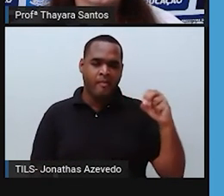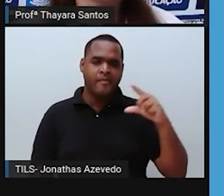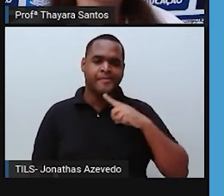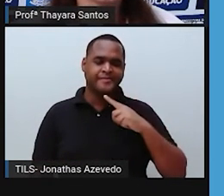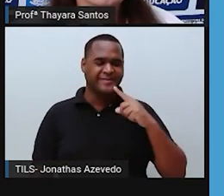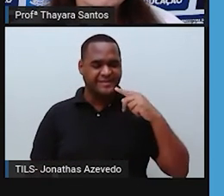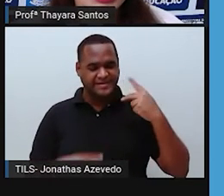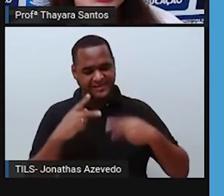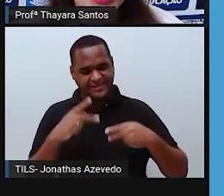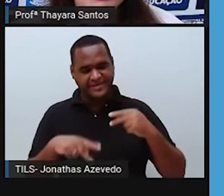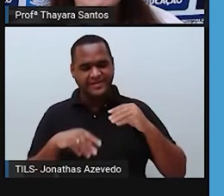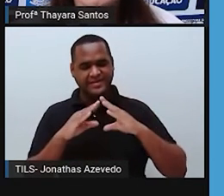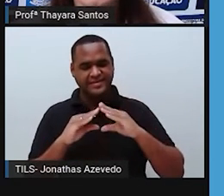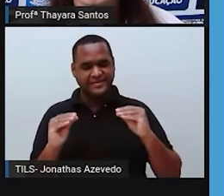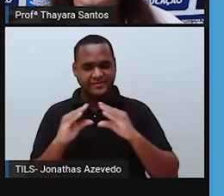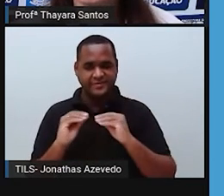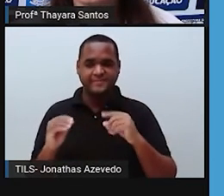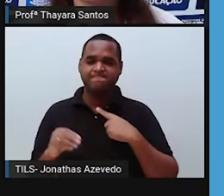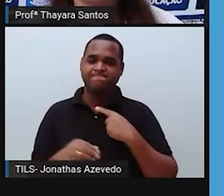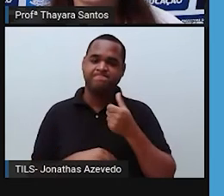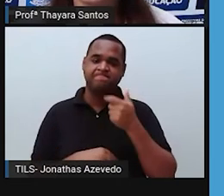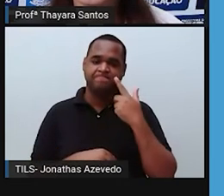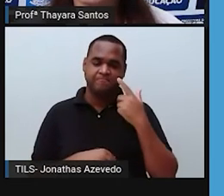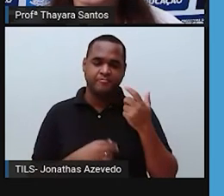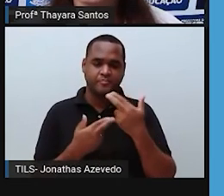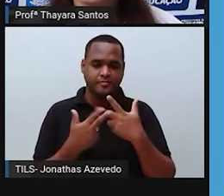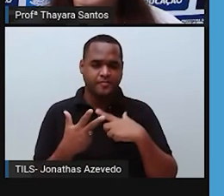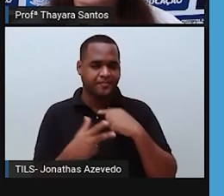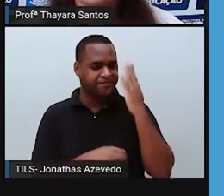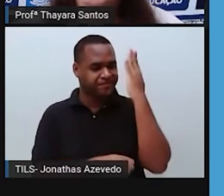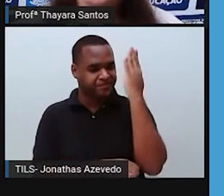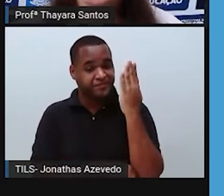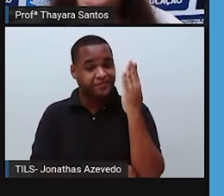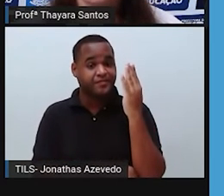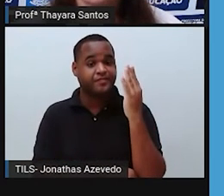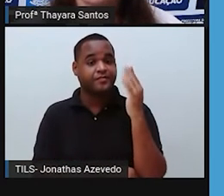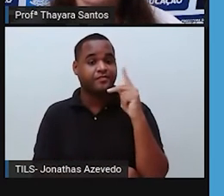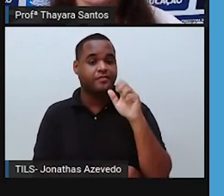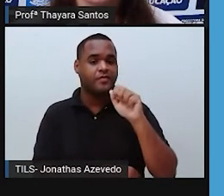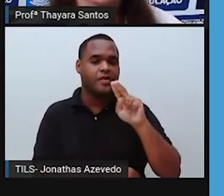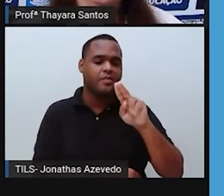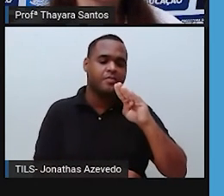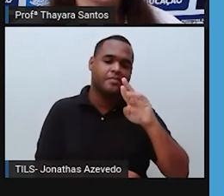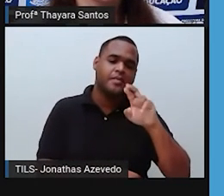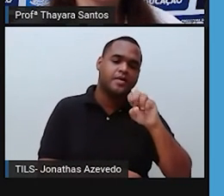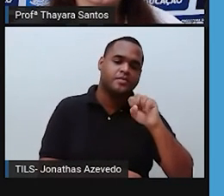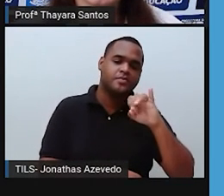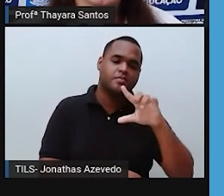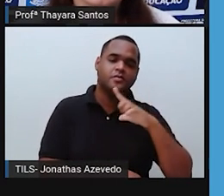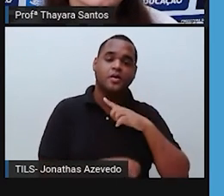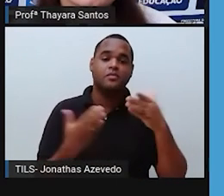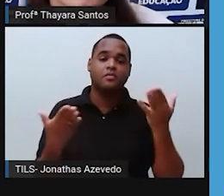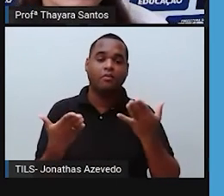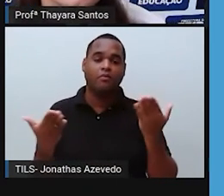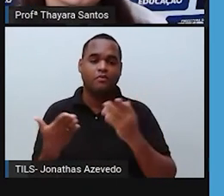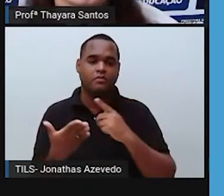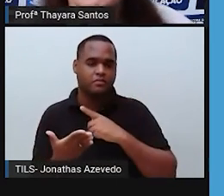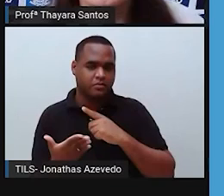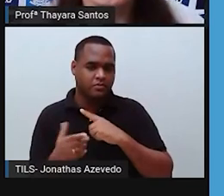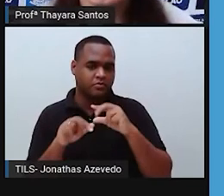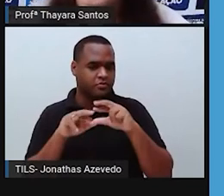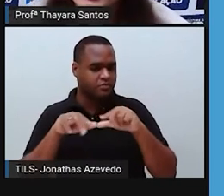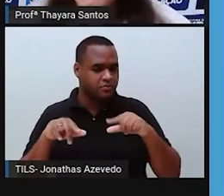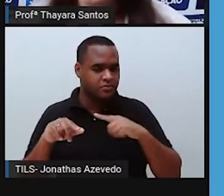degradado, principalmente para a extração do Brasil. E acabou que hoje ele não tem, nem,